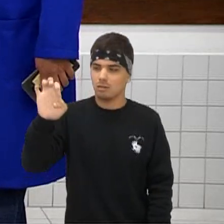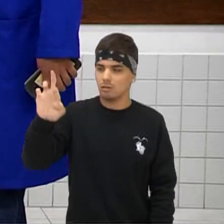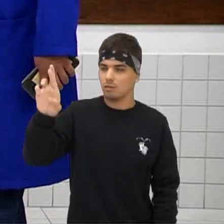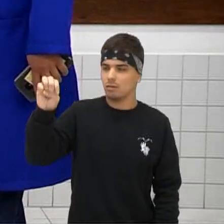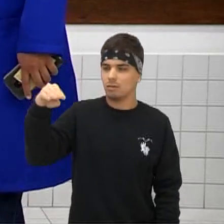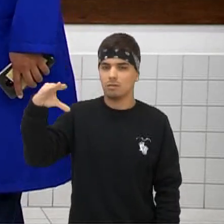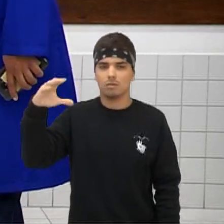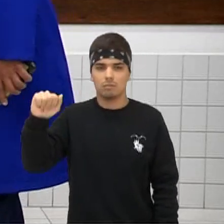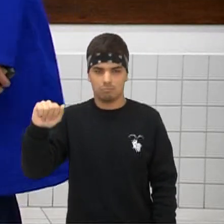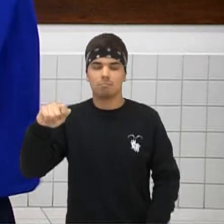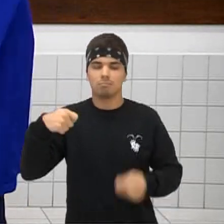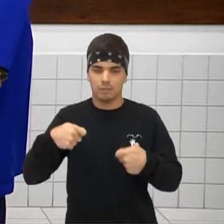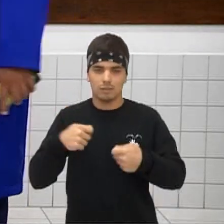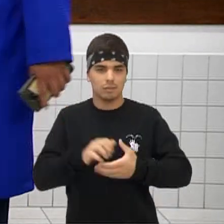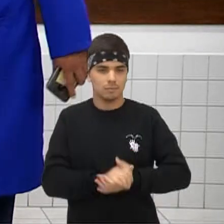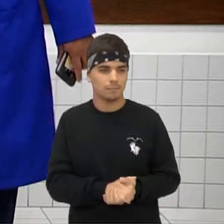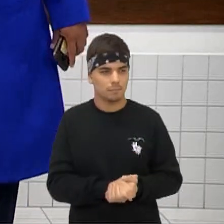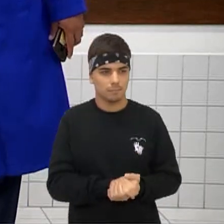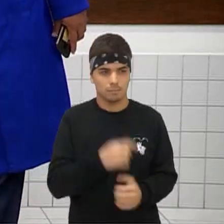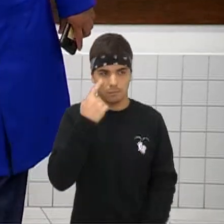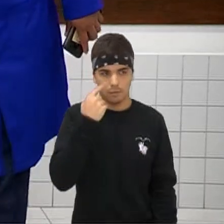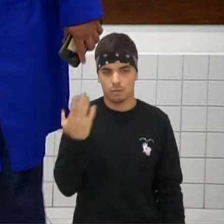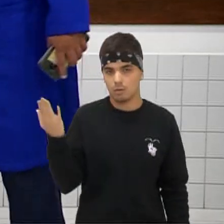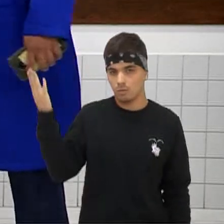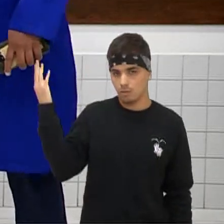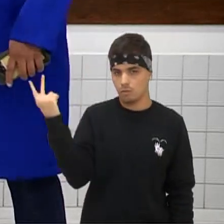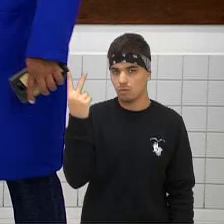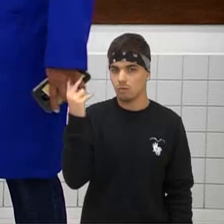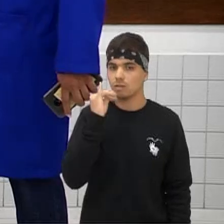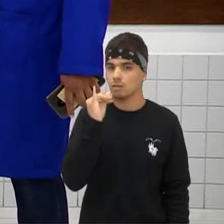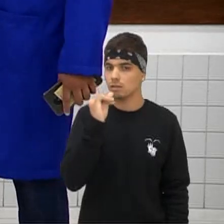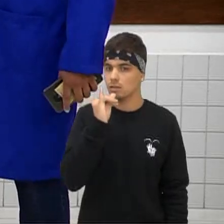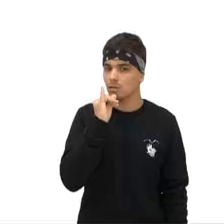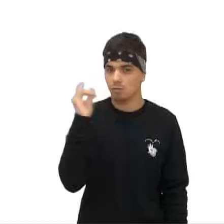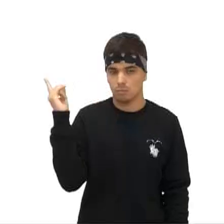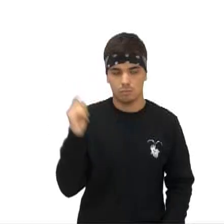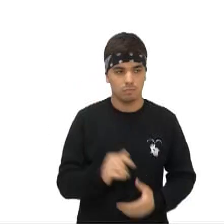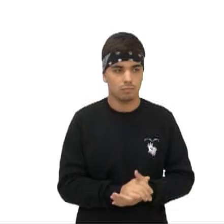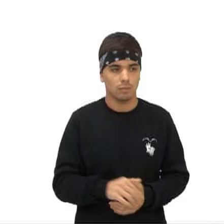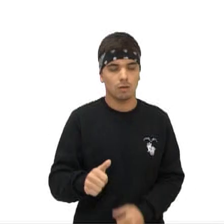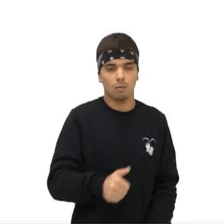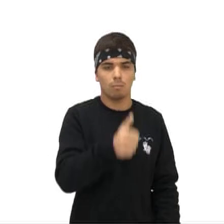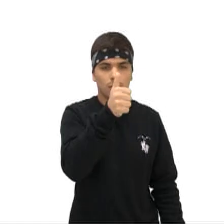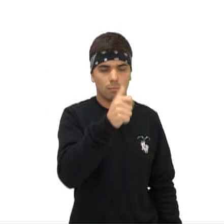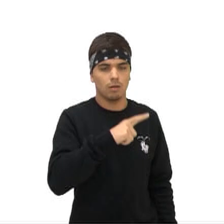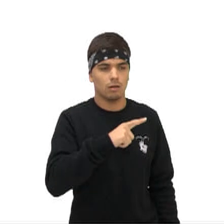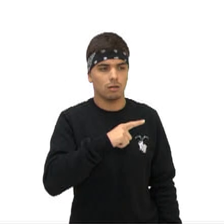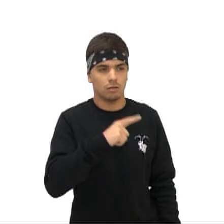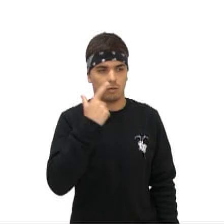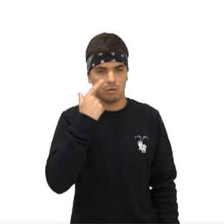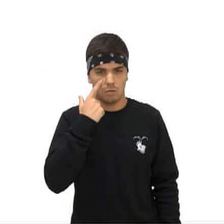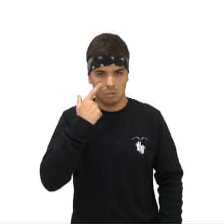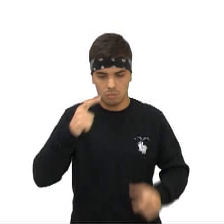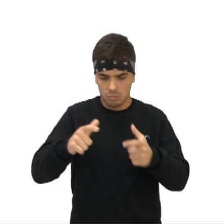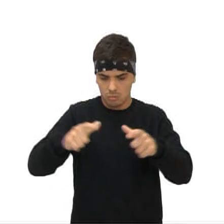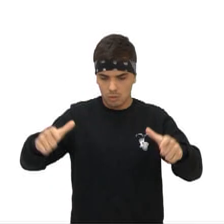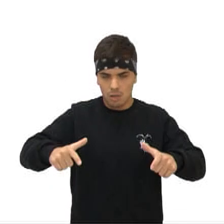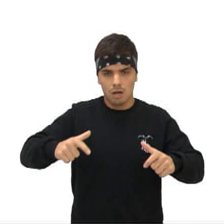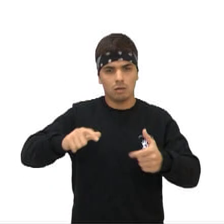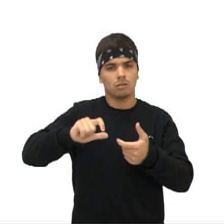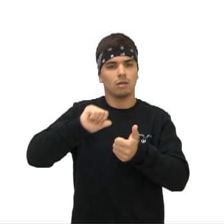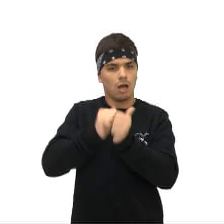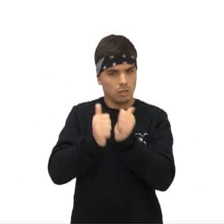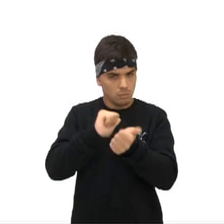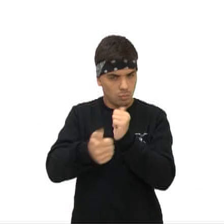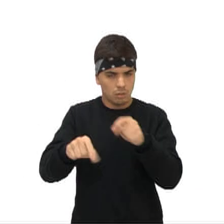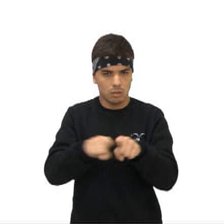dissipar de alguma forma Perfeito Aqui temos dois exemplos para vocês aí, para estar trabalhando O primeiro deles aqui, então, temos uma pista de atletismo E o segundo temos